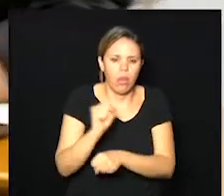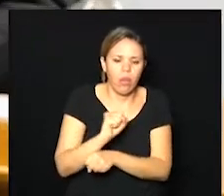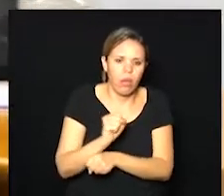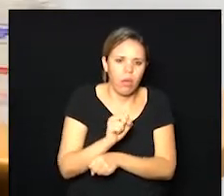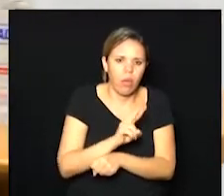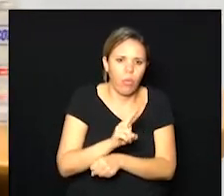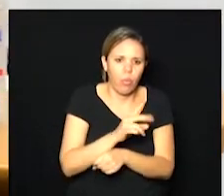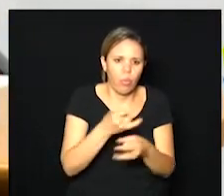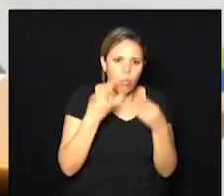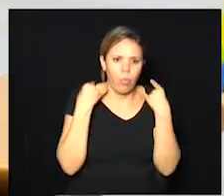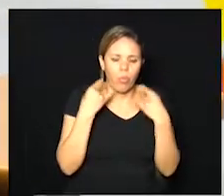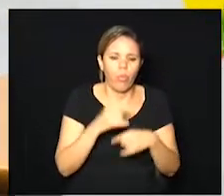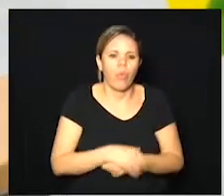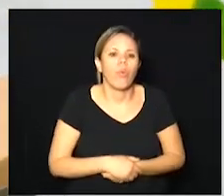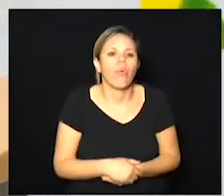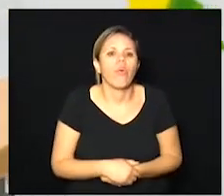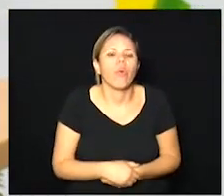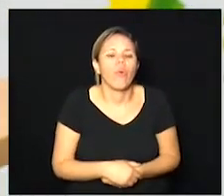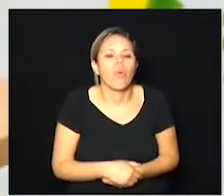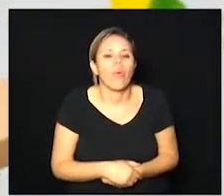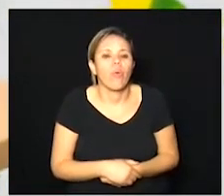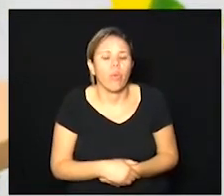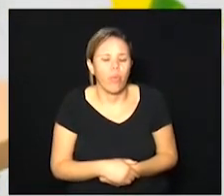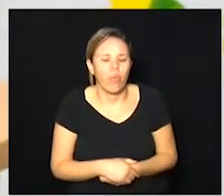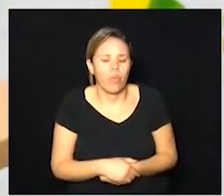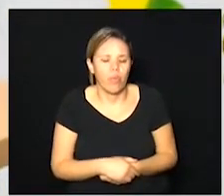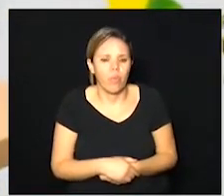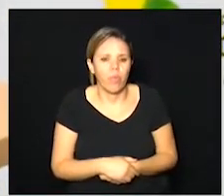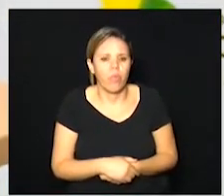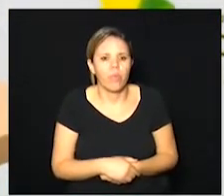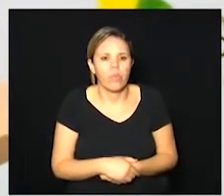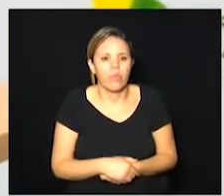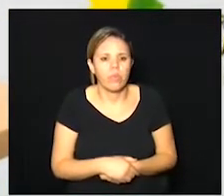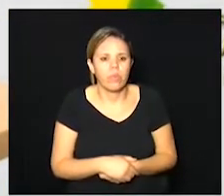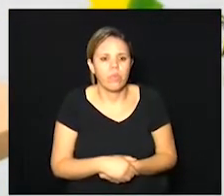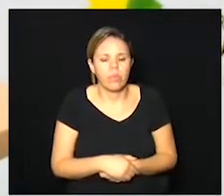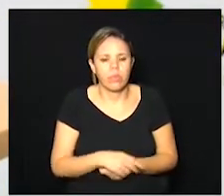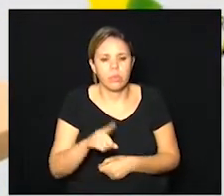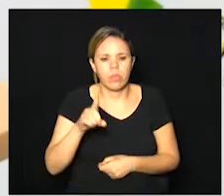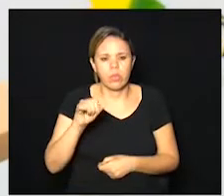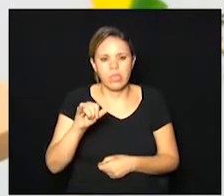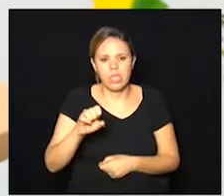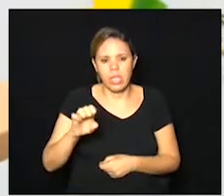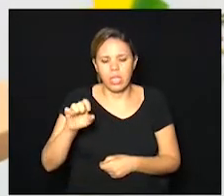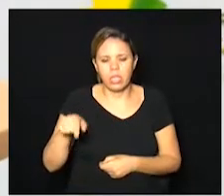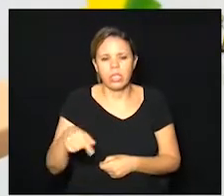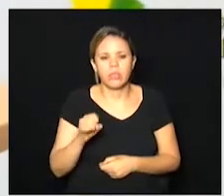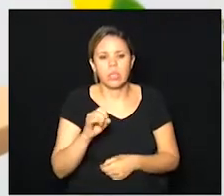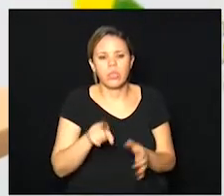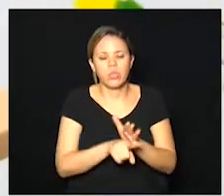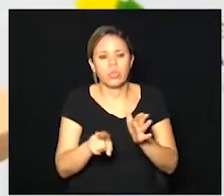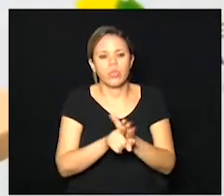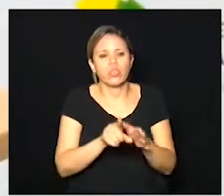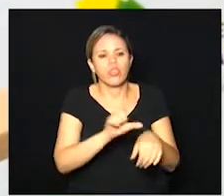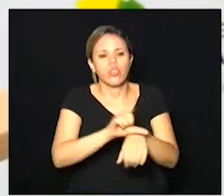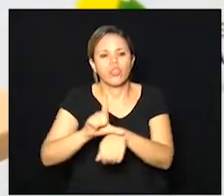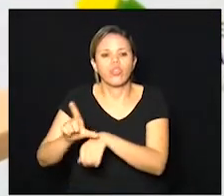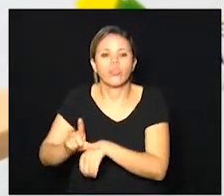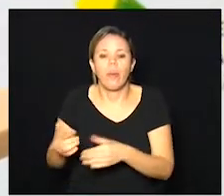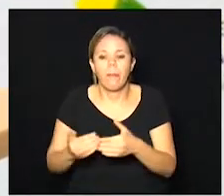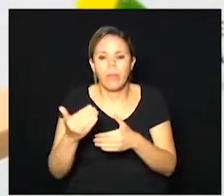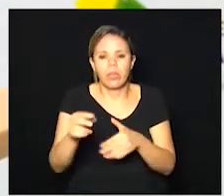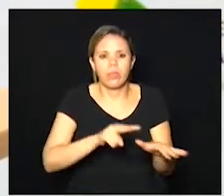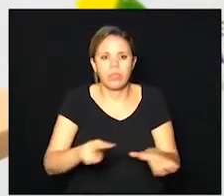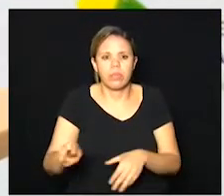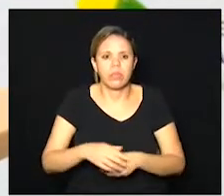ela usa ela usa a máscara prefeito a Daiane Mello ela pergunta se o comércio vai poder abrir a partir da próxima